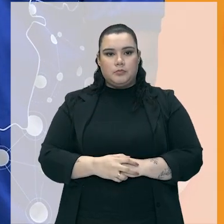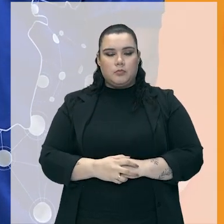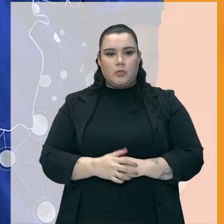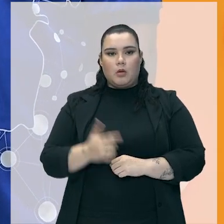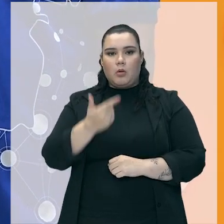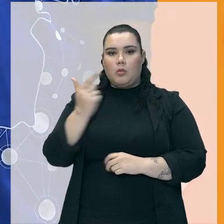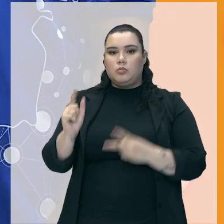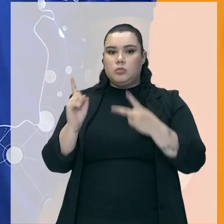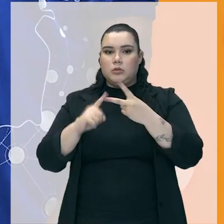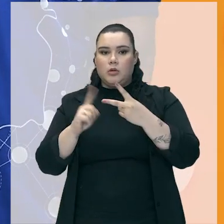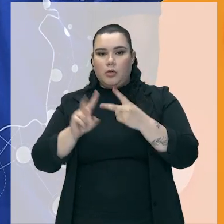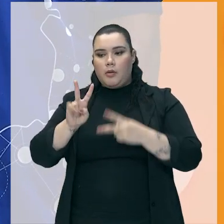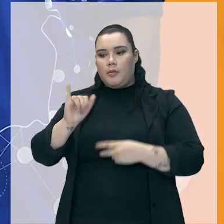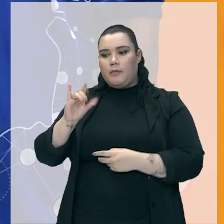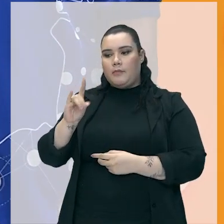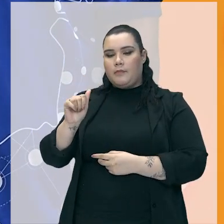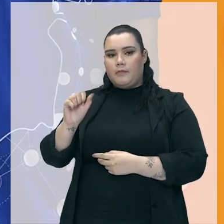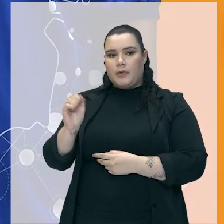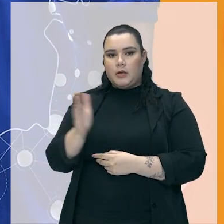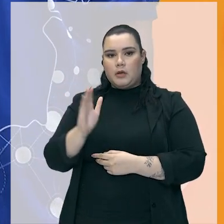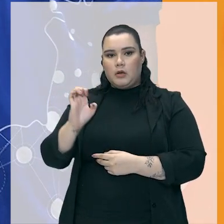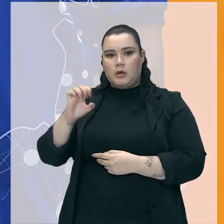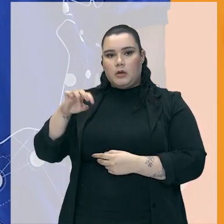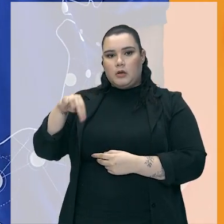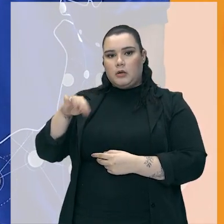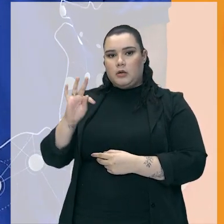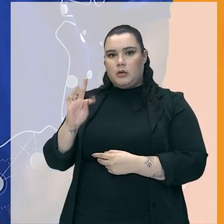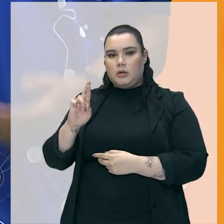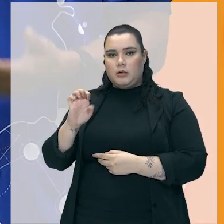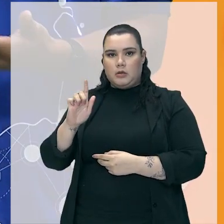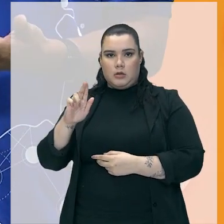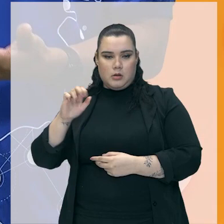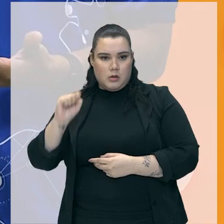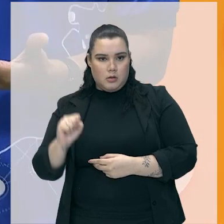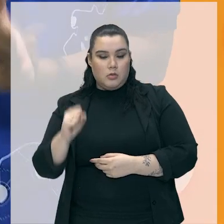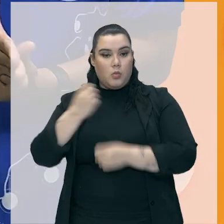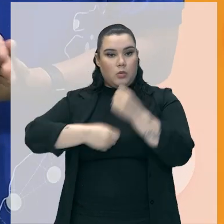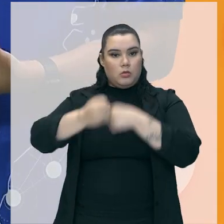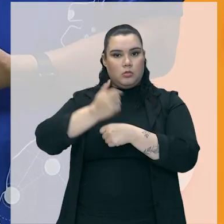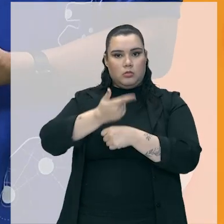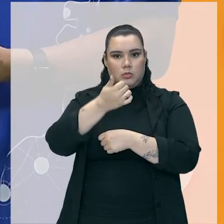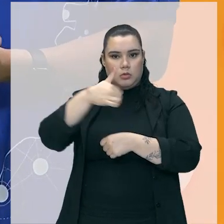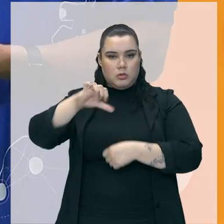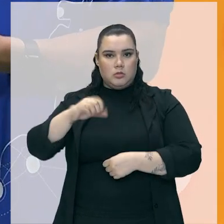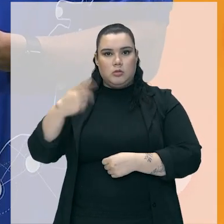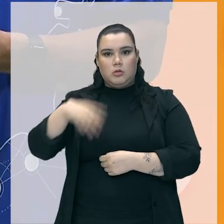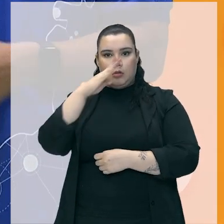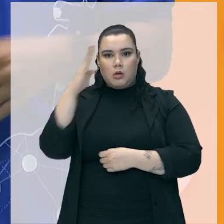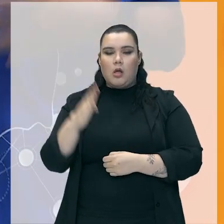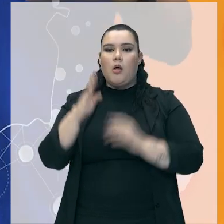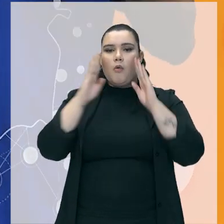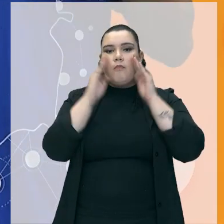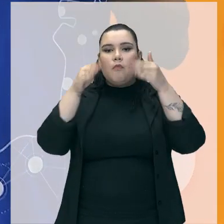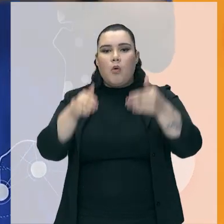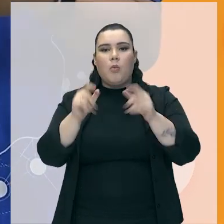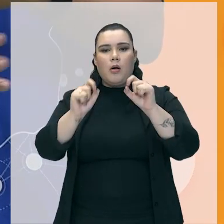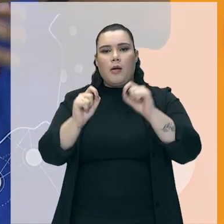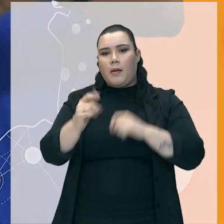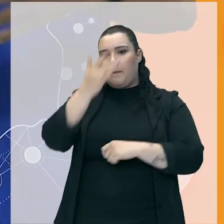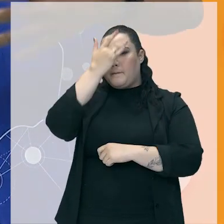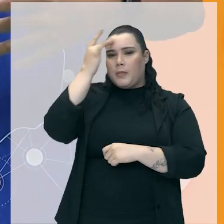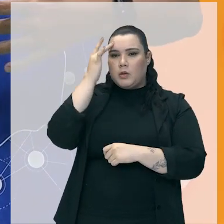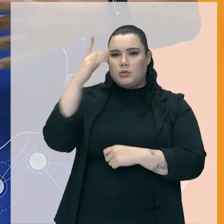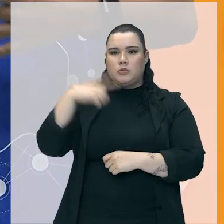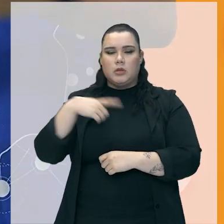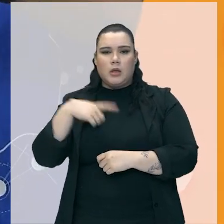documentário aqui, que é o Vidas Entregues, um documentário de 2019, brasileiro também, que ele foca só nos entregadores mesmo, né? Algumas... Ele